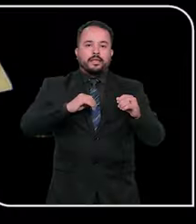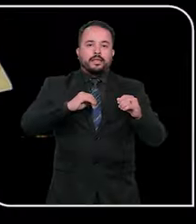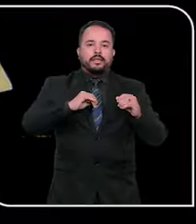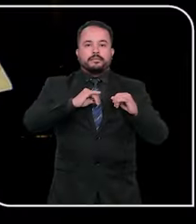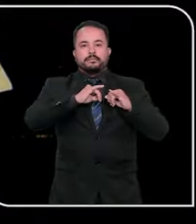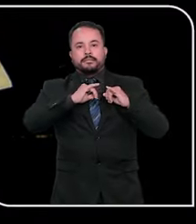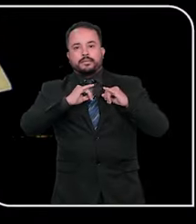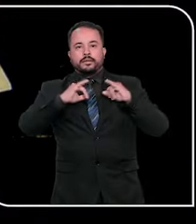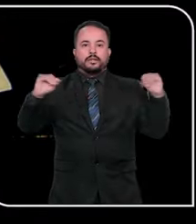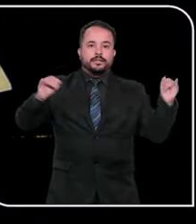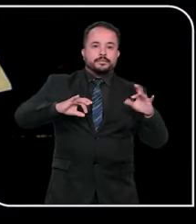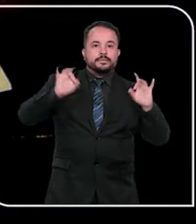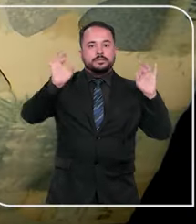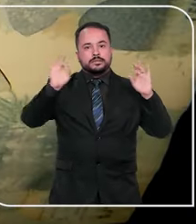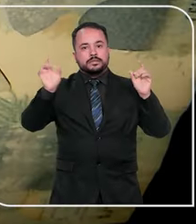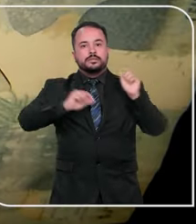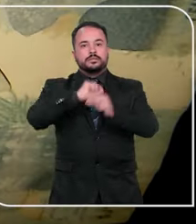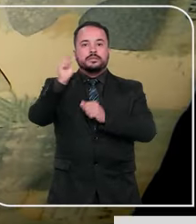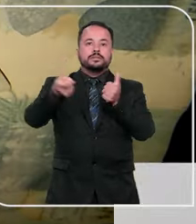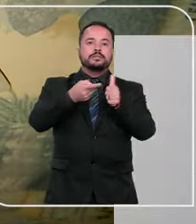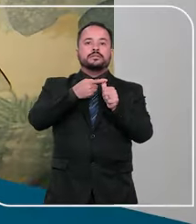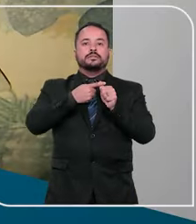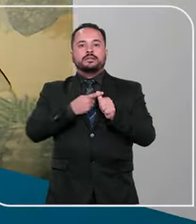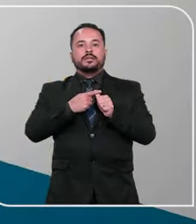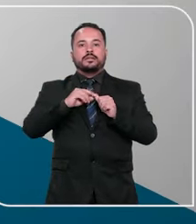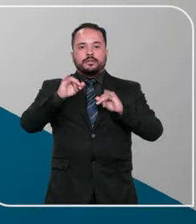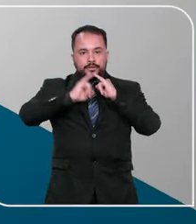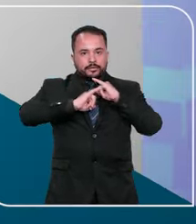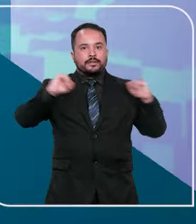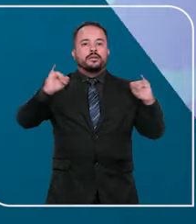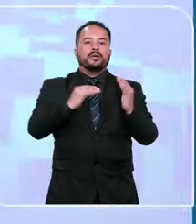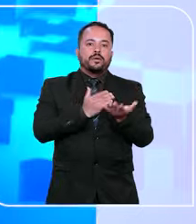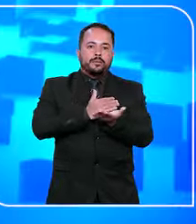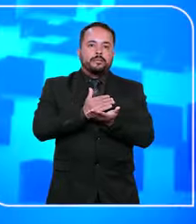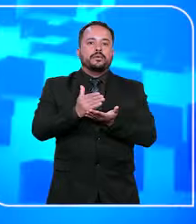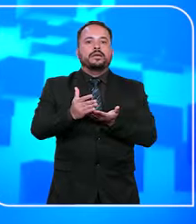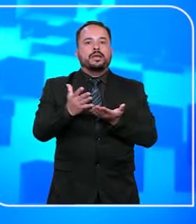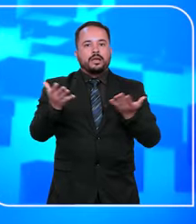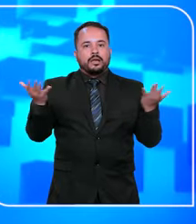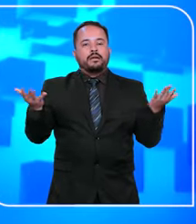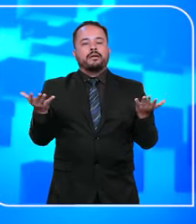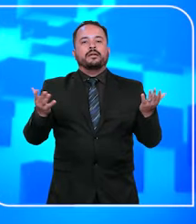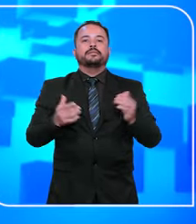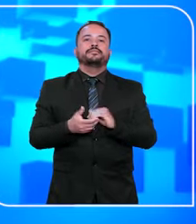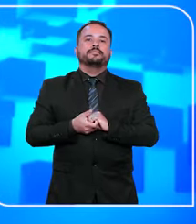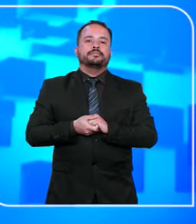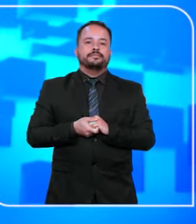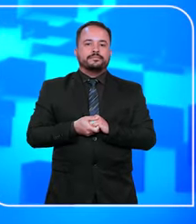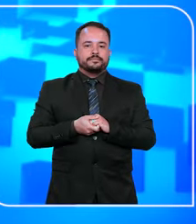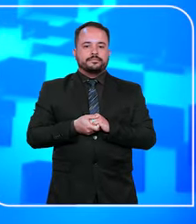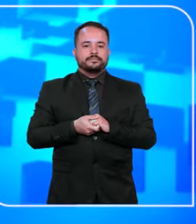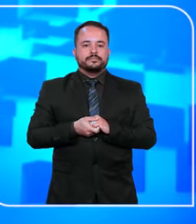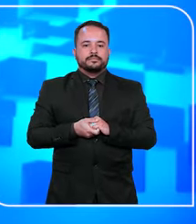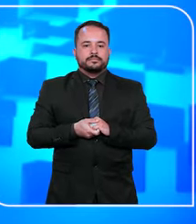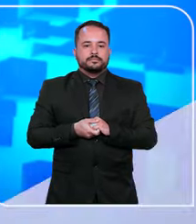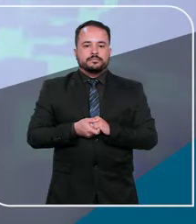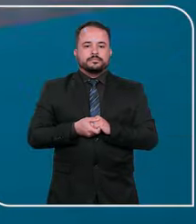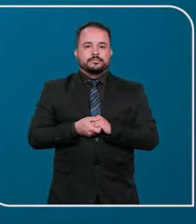uma reportagem especial sobre o superendividamento. O STJ Notícias está no ar.